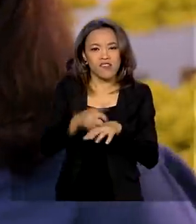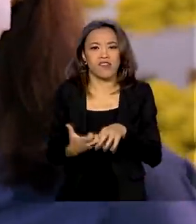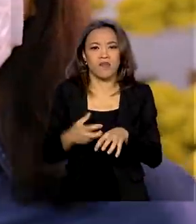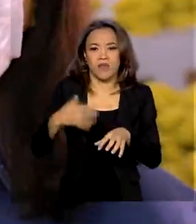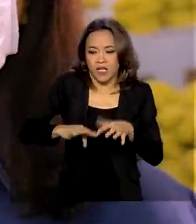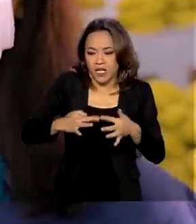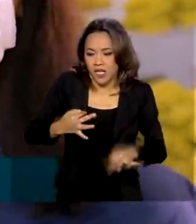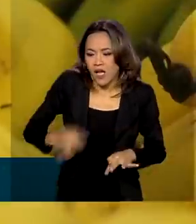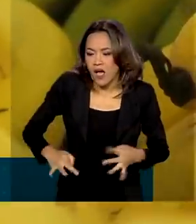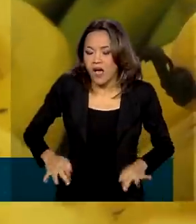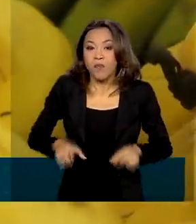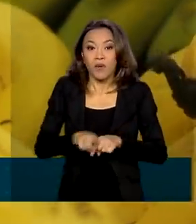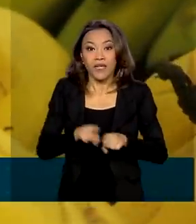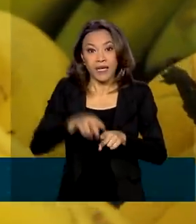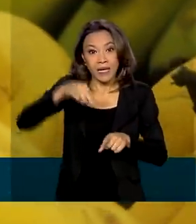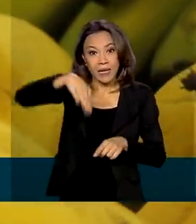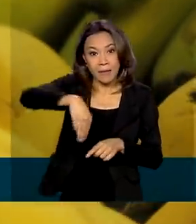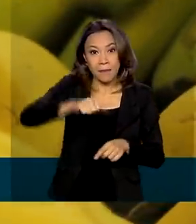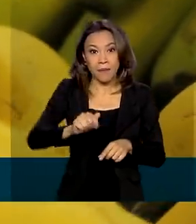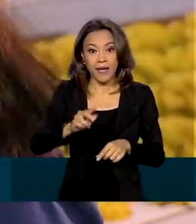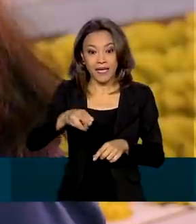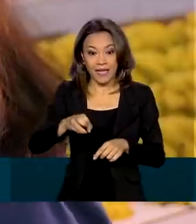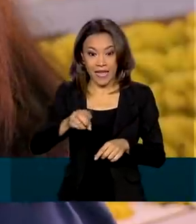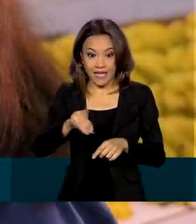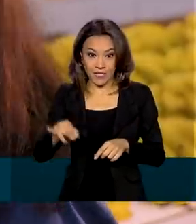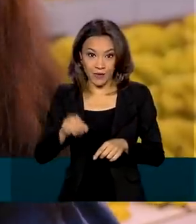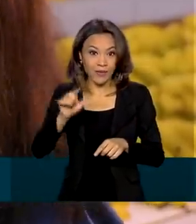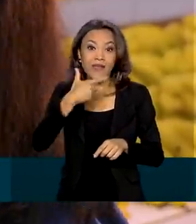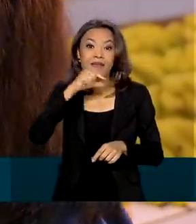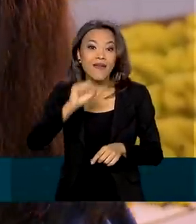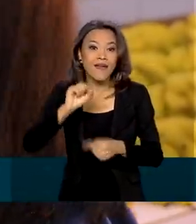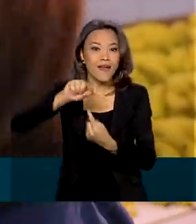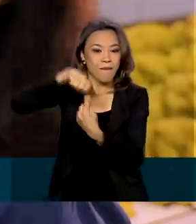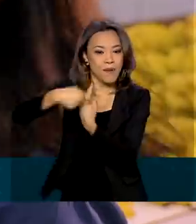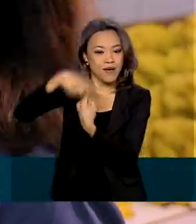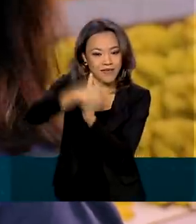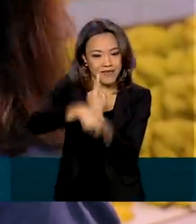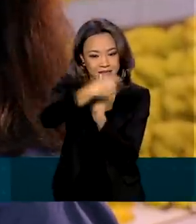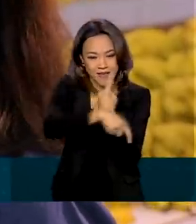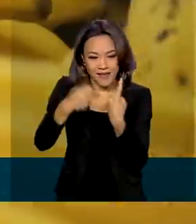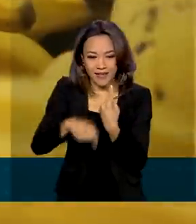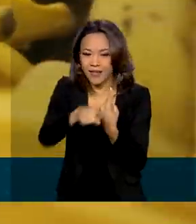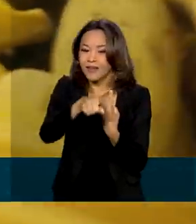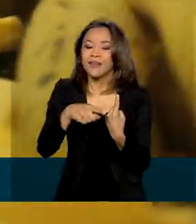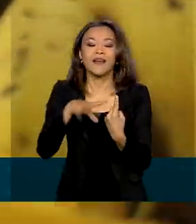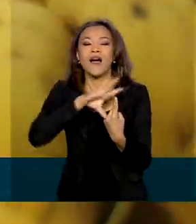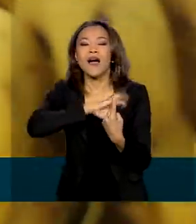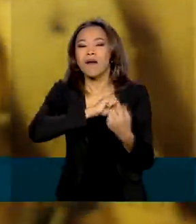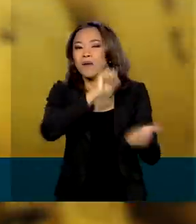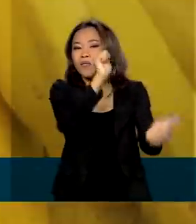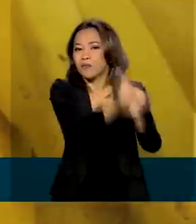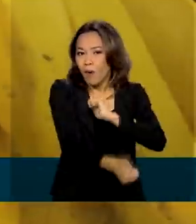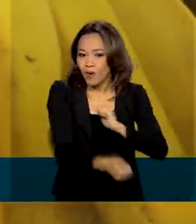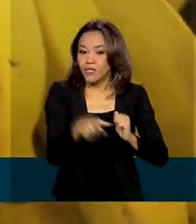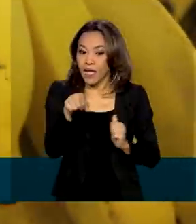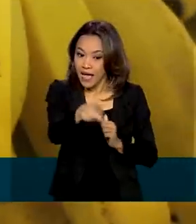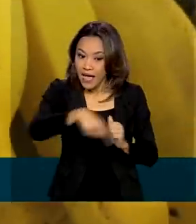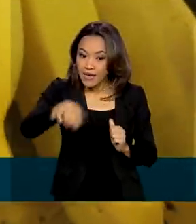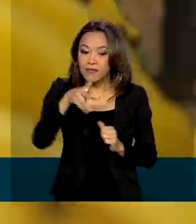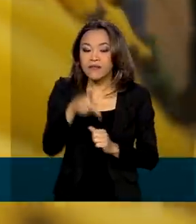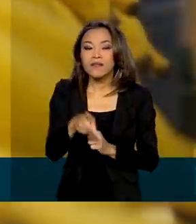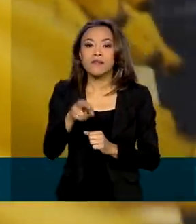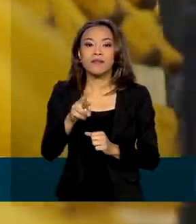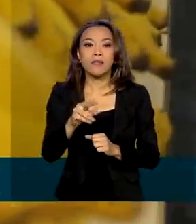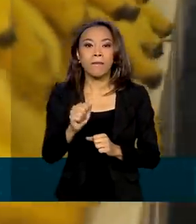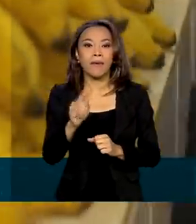rica em potássio e magnésio, vamos falar da banana. Ela é a queridinha dos atletas. A banana prata está entre as mais